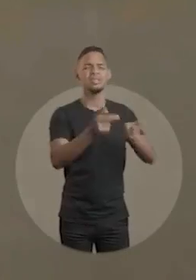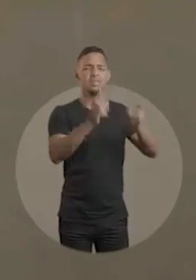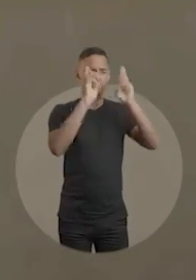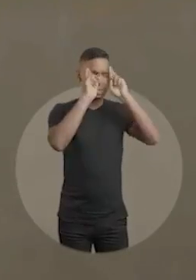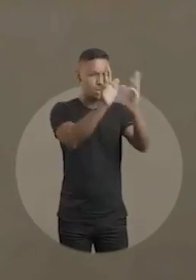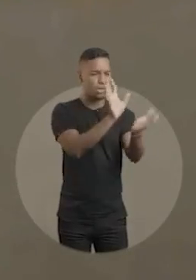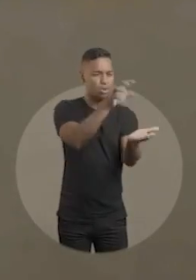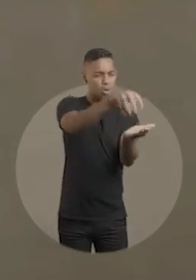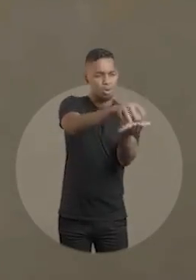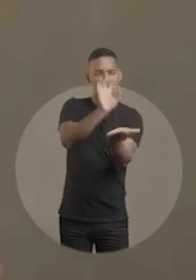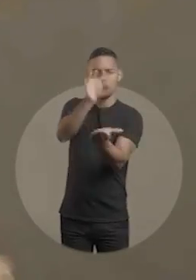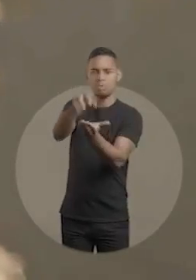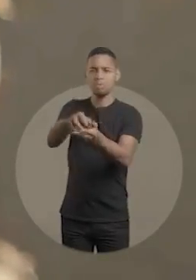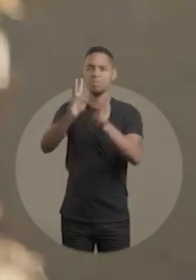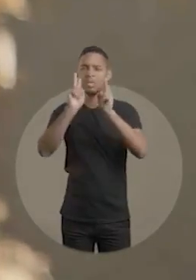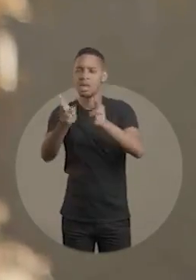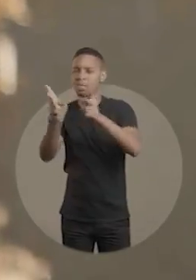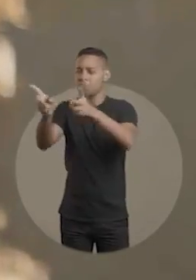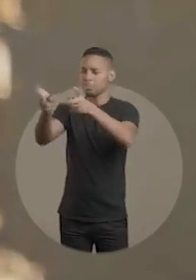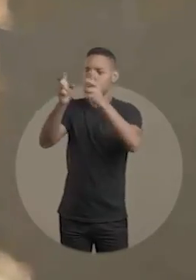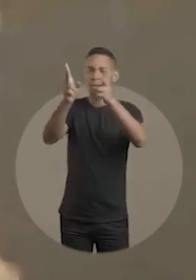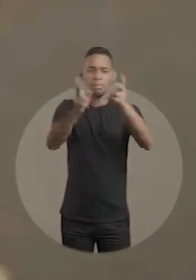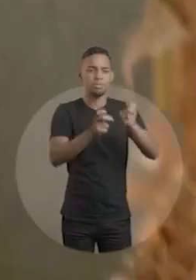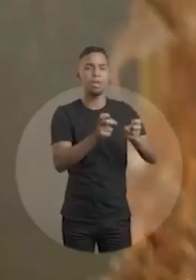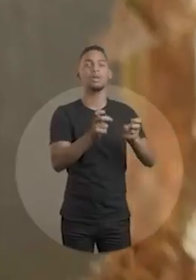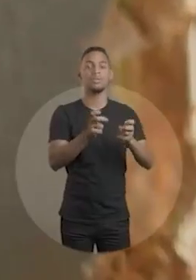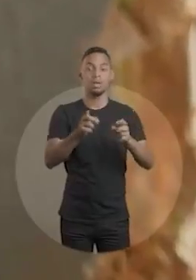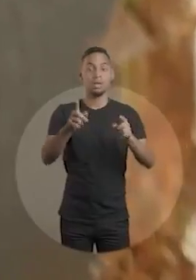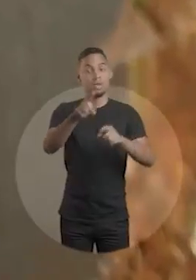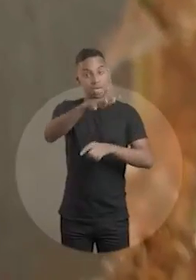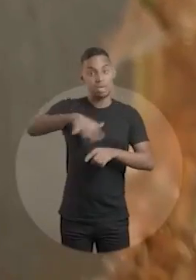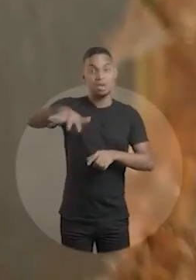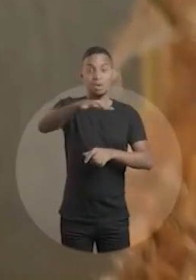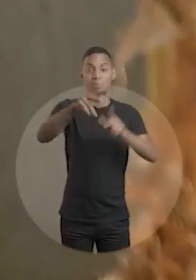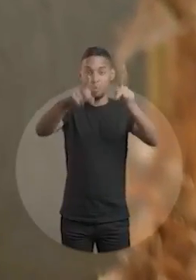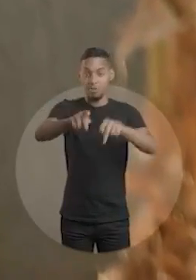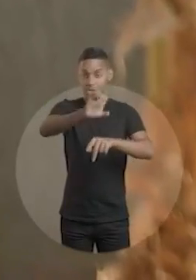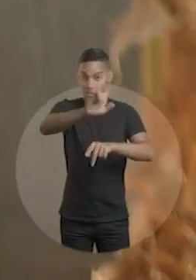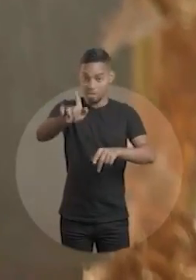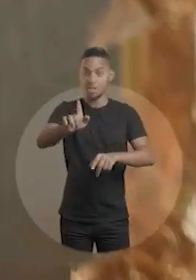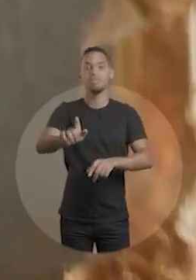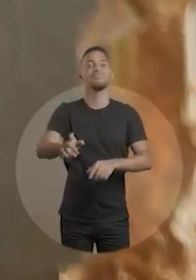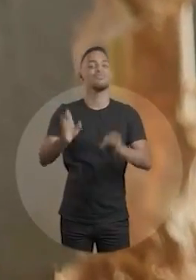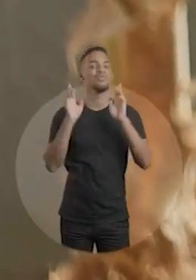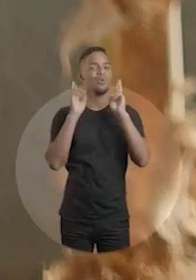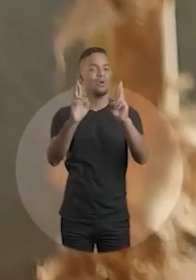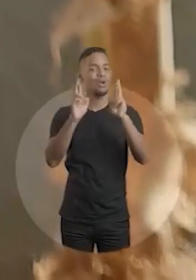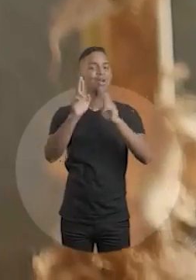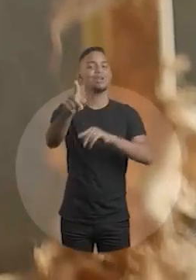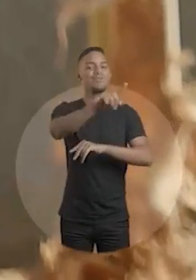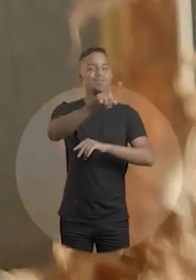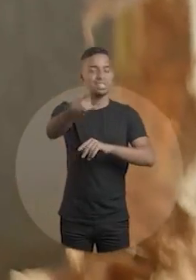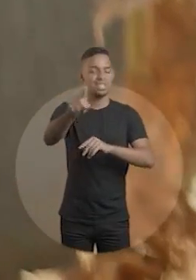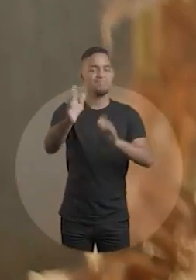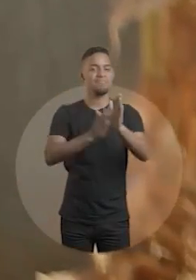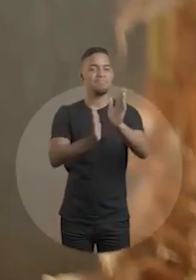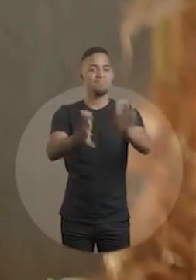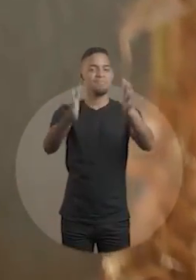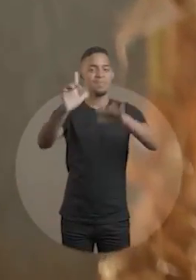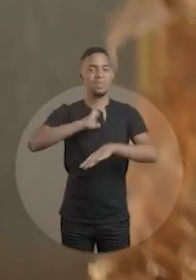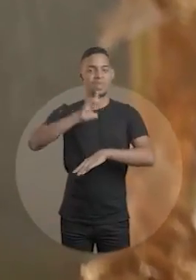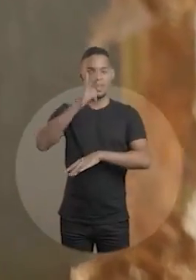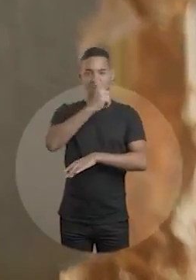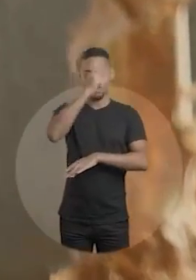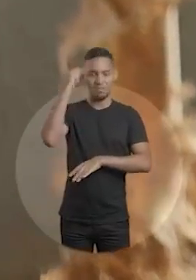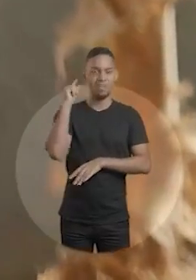respeitou as categorias, sempre ouviu cada servidor. E para o eleitorado de Campo Grande, eu falo para eles, que sorte de vocês de